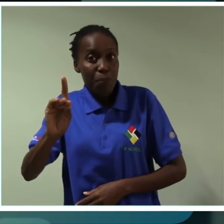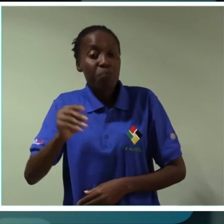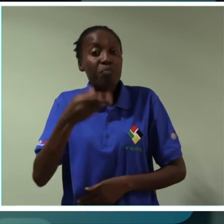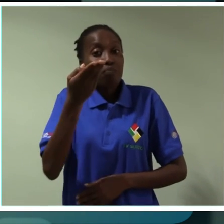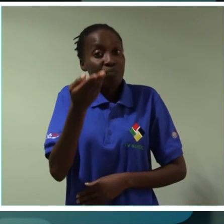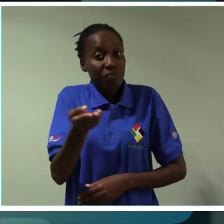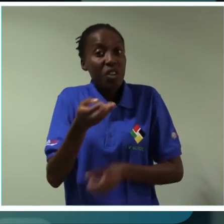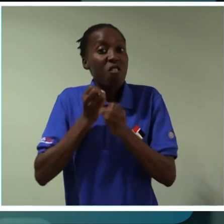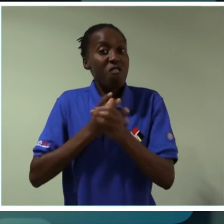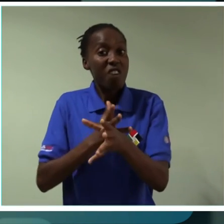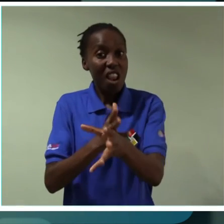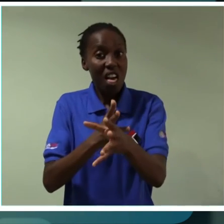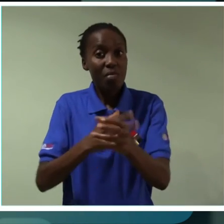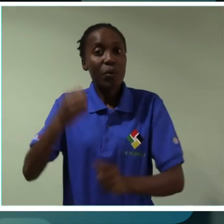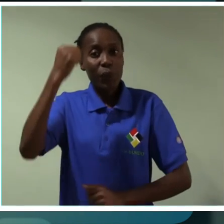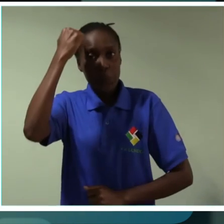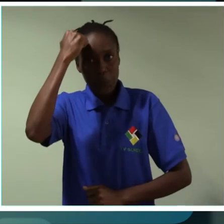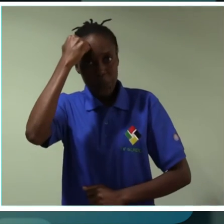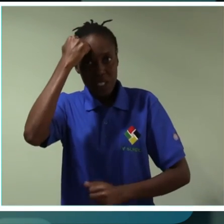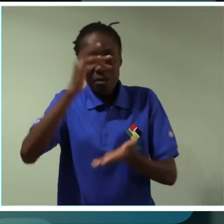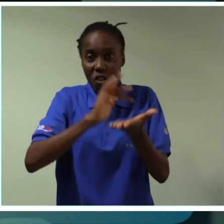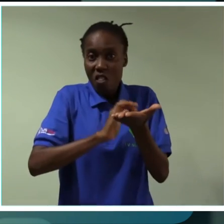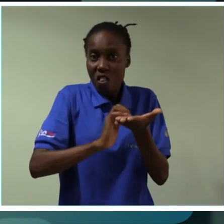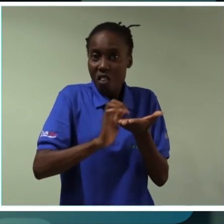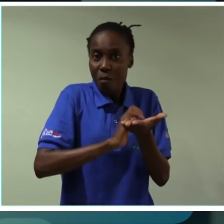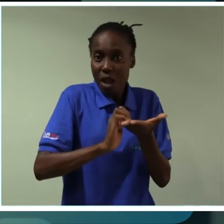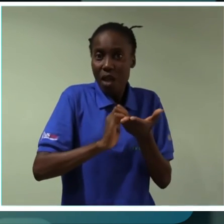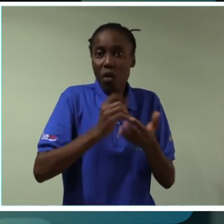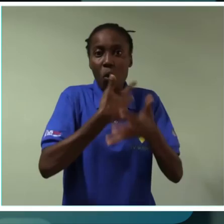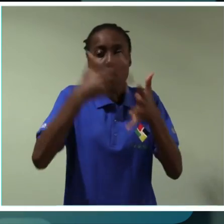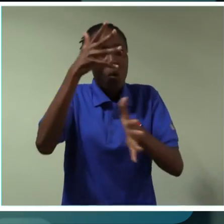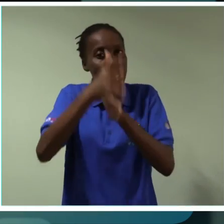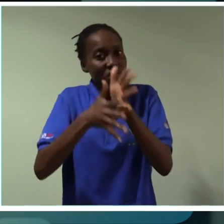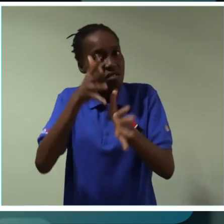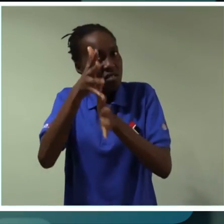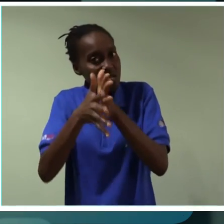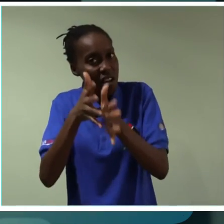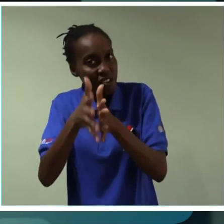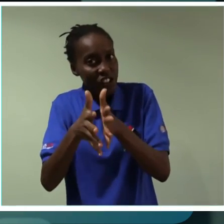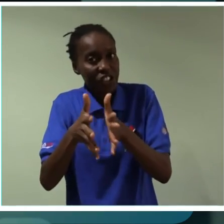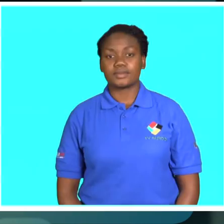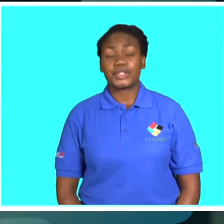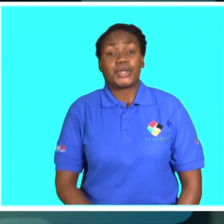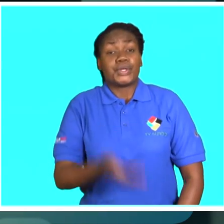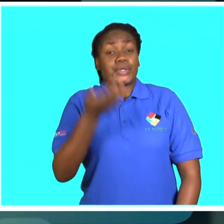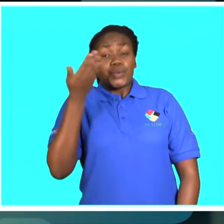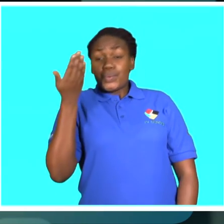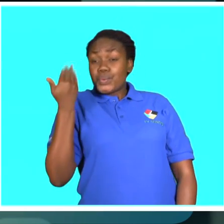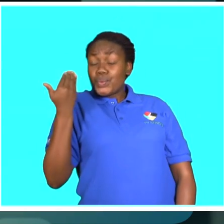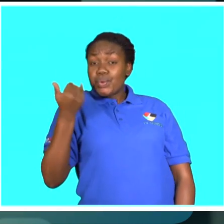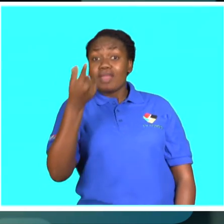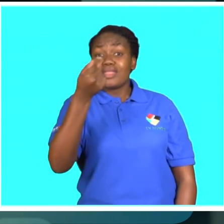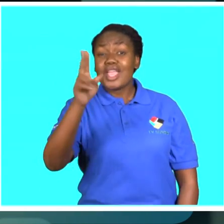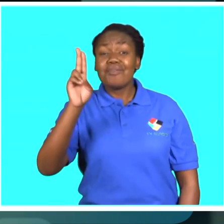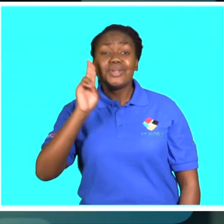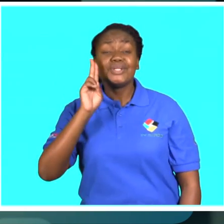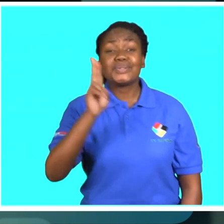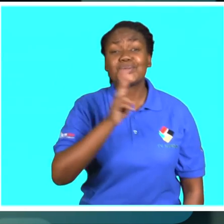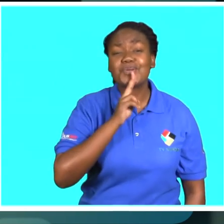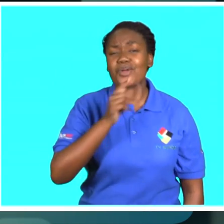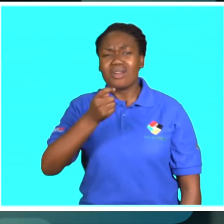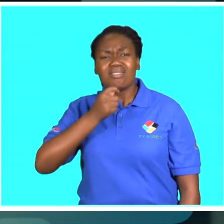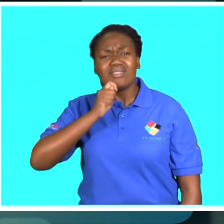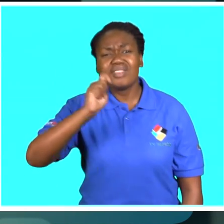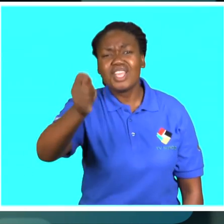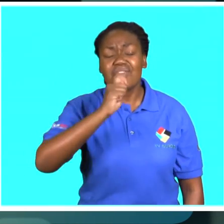especiais, especificamente falando com conhecimento do braile ou da língua de sinais. Recorda-se que, recentemente, a TV Surdo